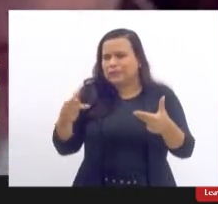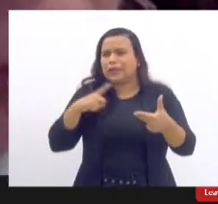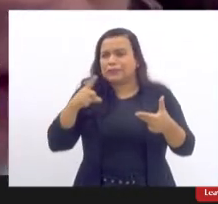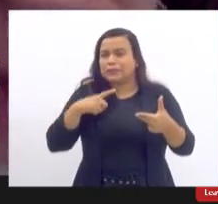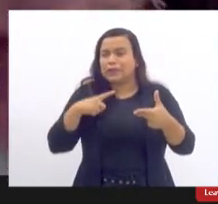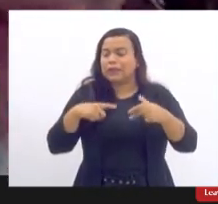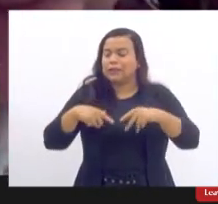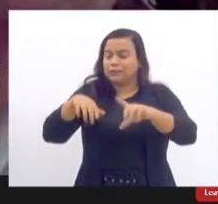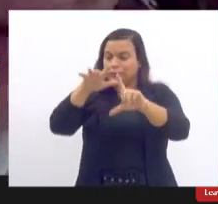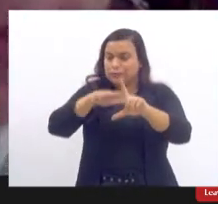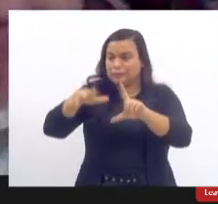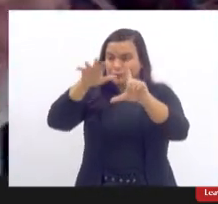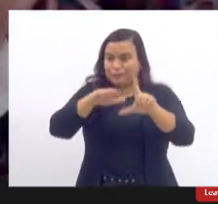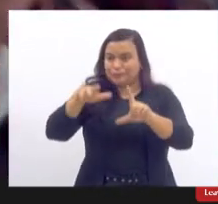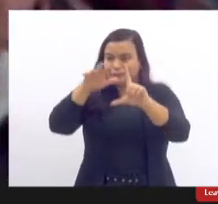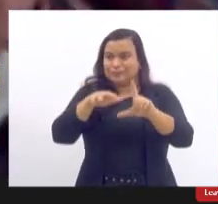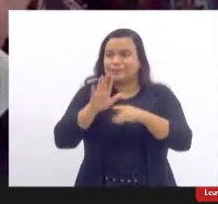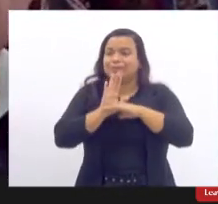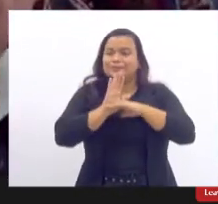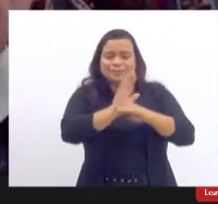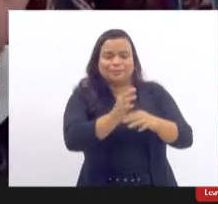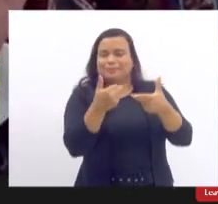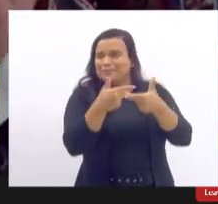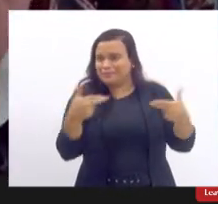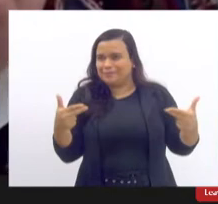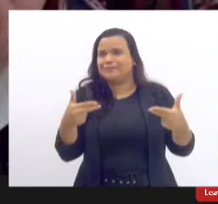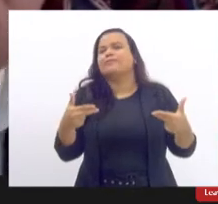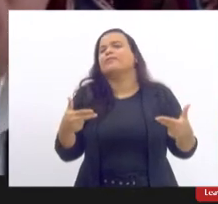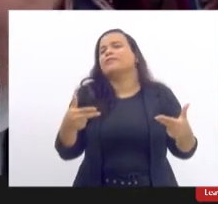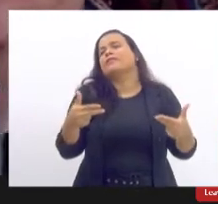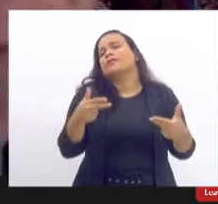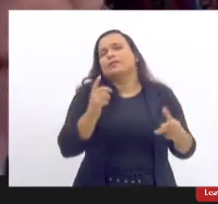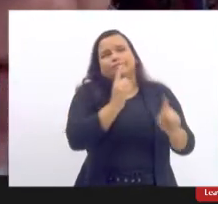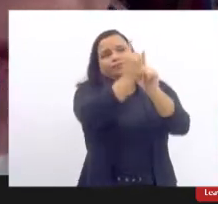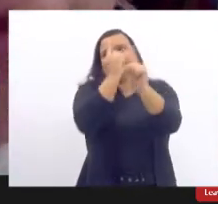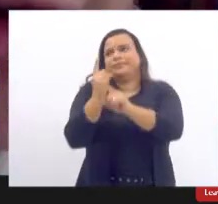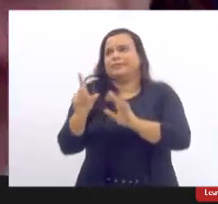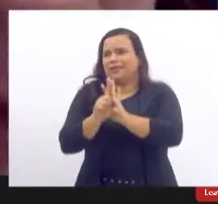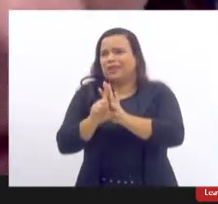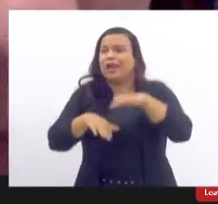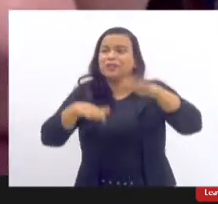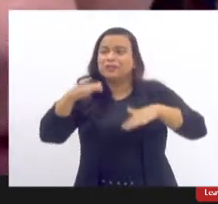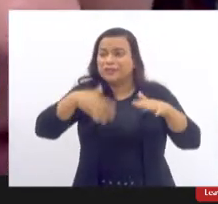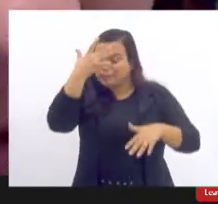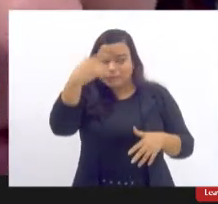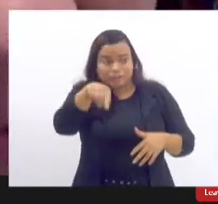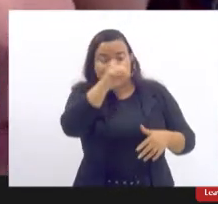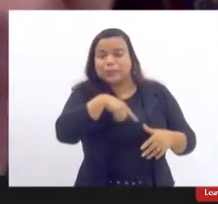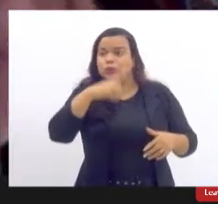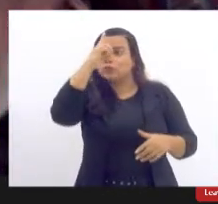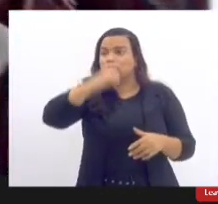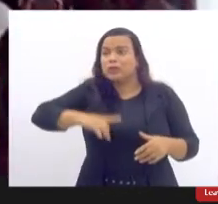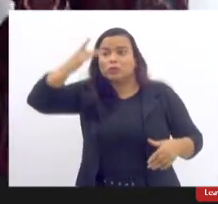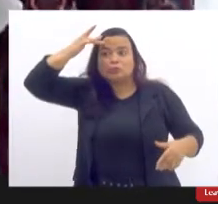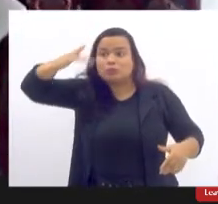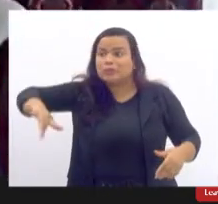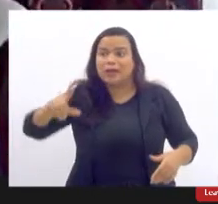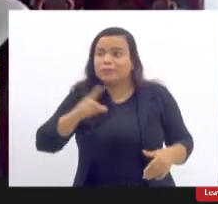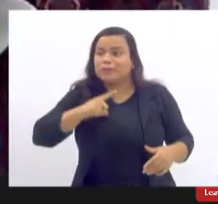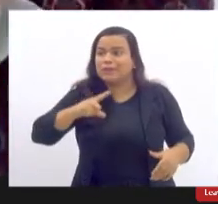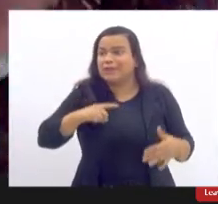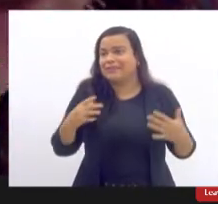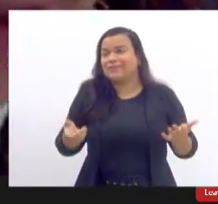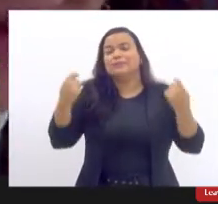vai fazendo isso sempre. Muitas vezes as pessoas não correm atrás dos seus direitos simplesmente porque eles desconhecem. Então, uma